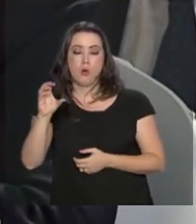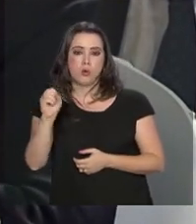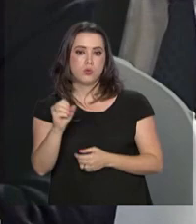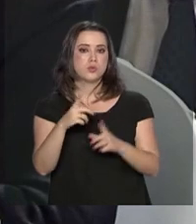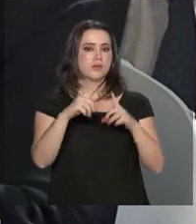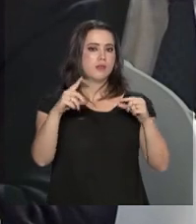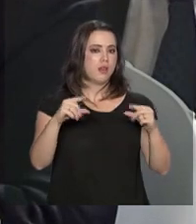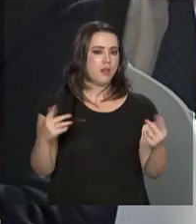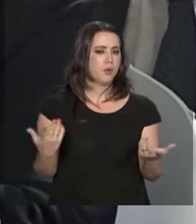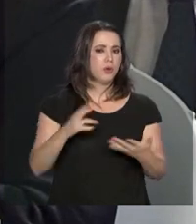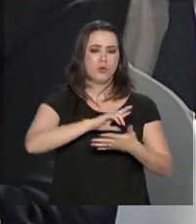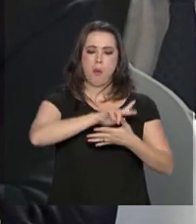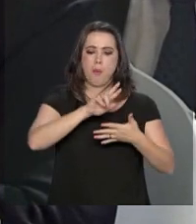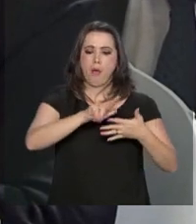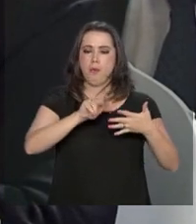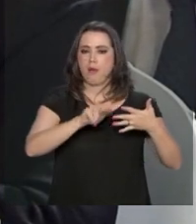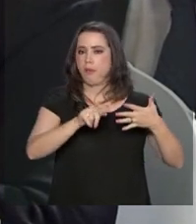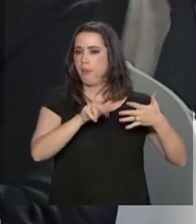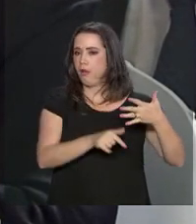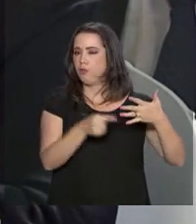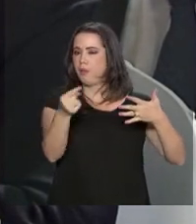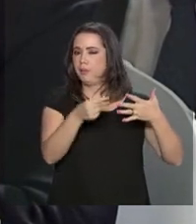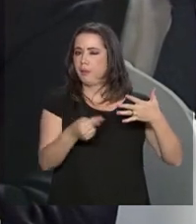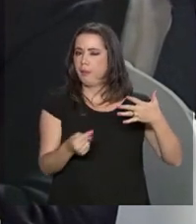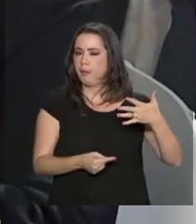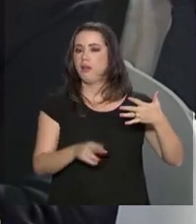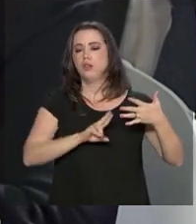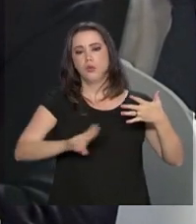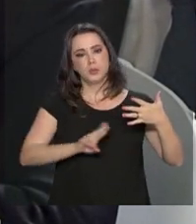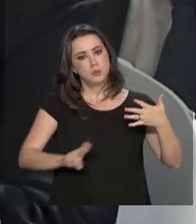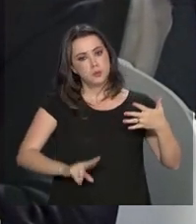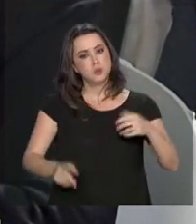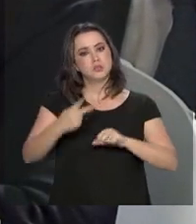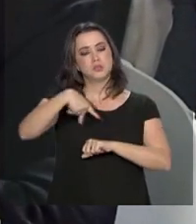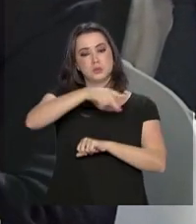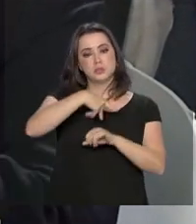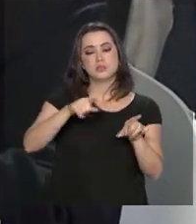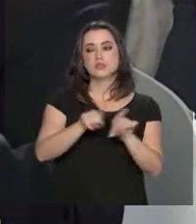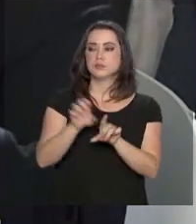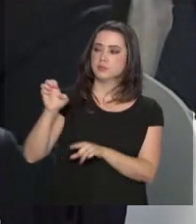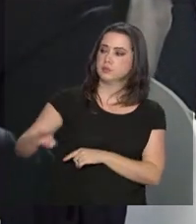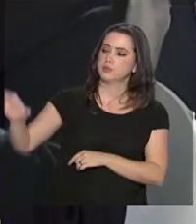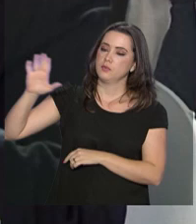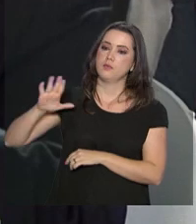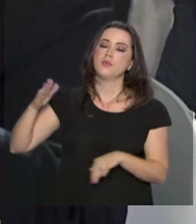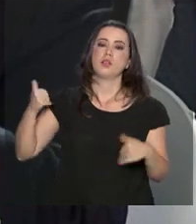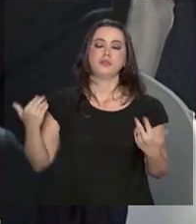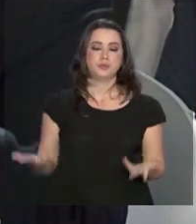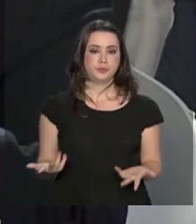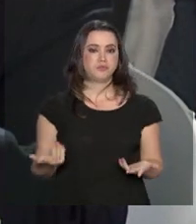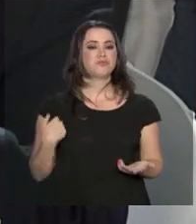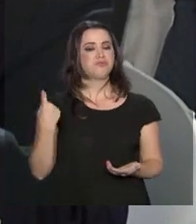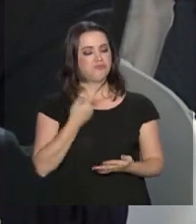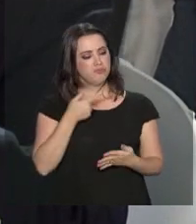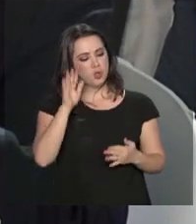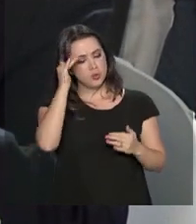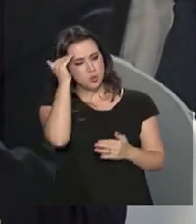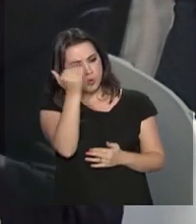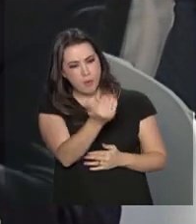Líbano, além da Associação Europeia de Livre Comércio. Portanto, além de seguirmos